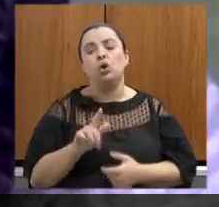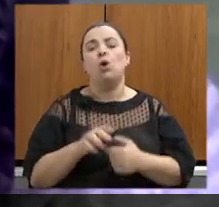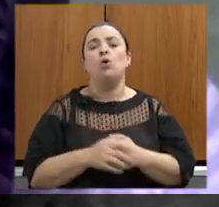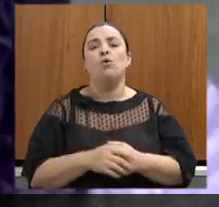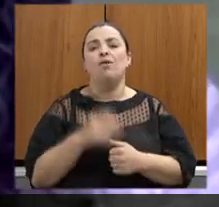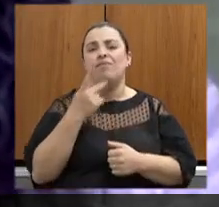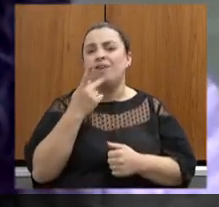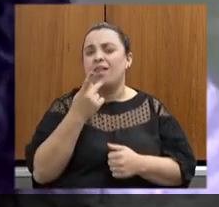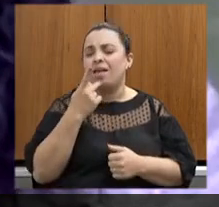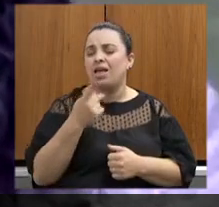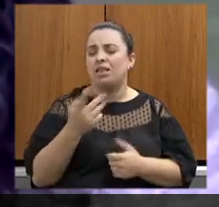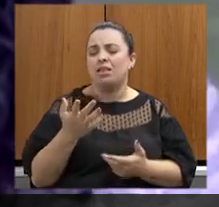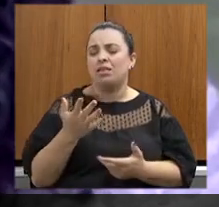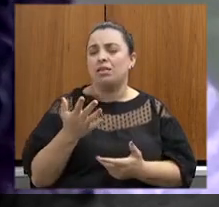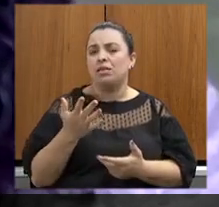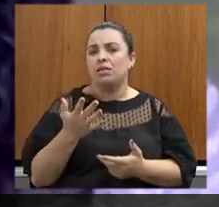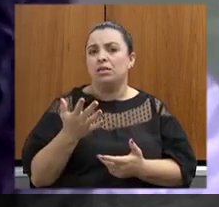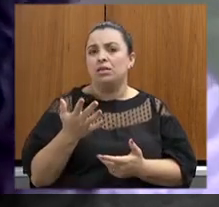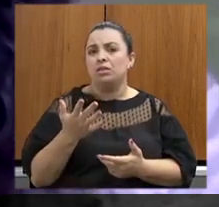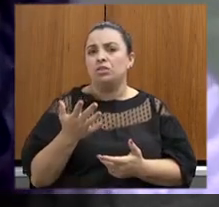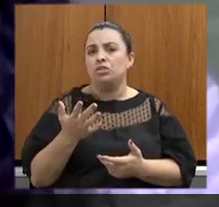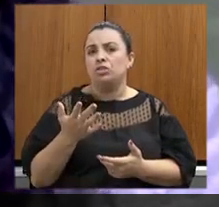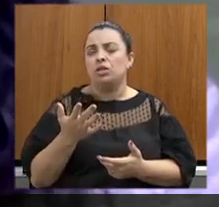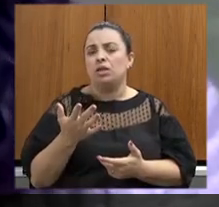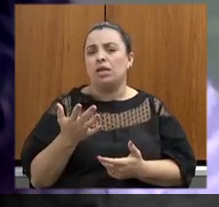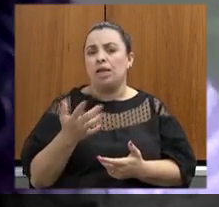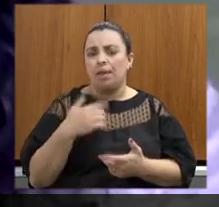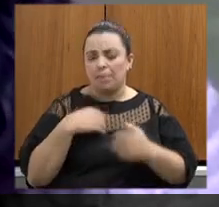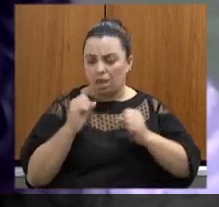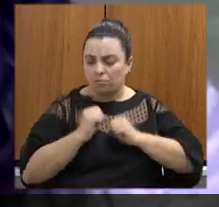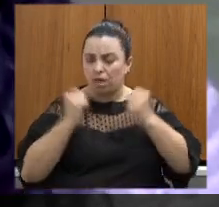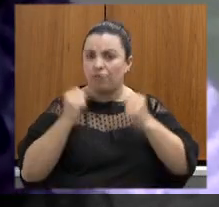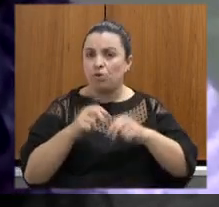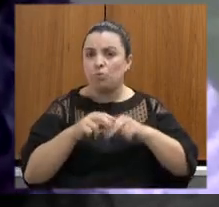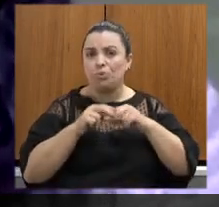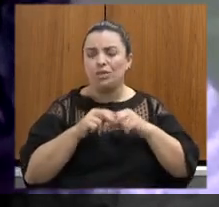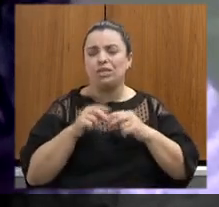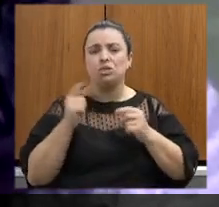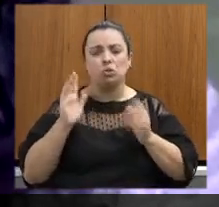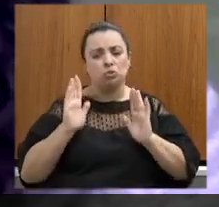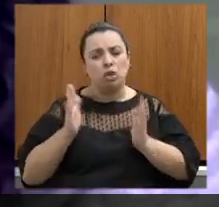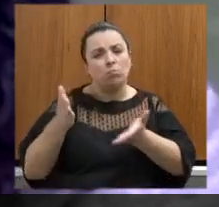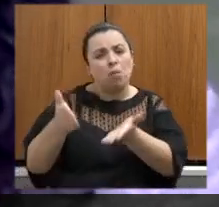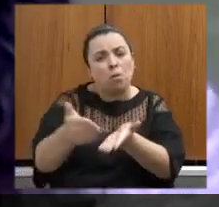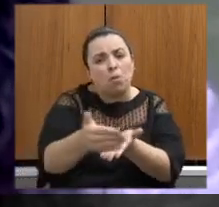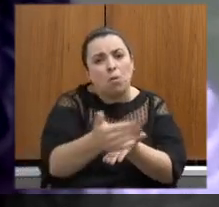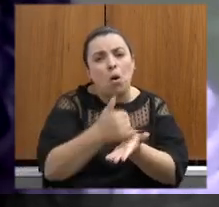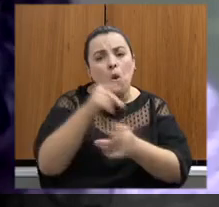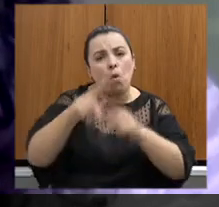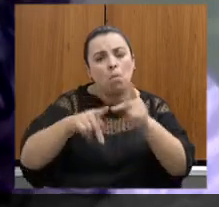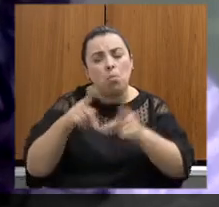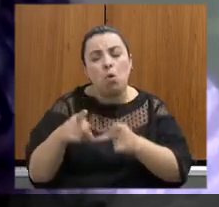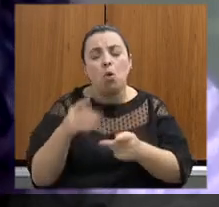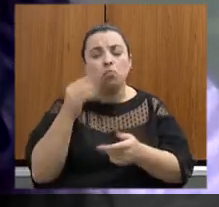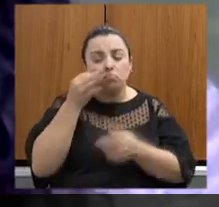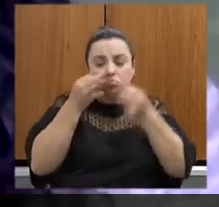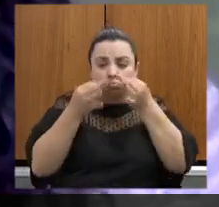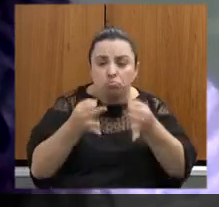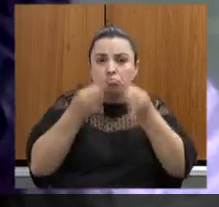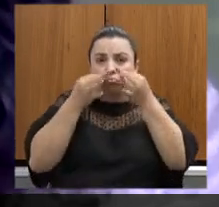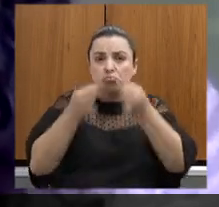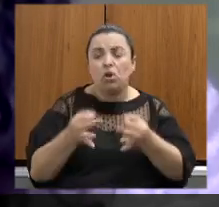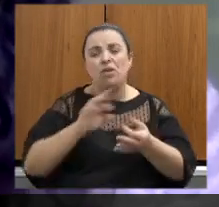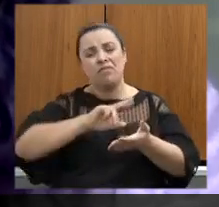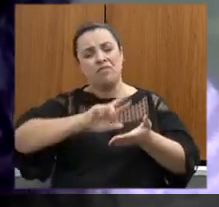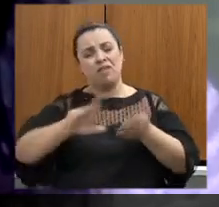fruto também de muita escuta da nossa população dos diversos movimentos sociais que recebemos